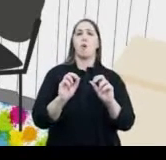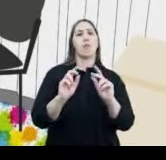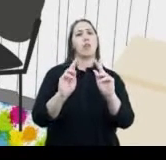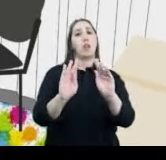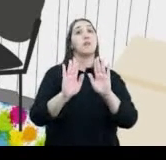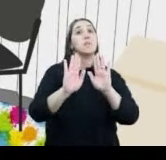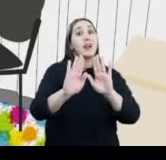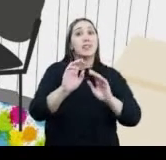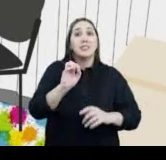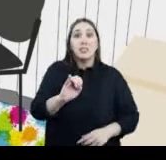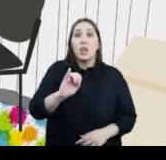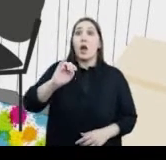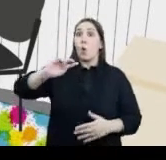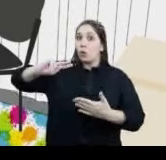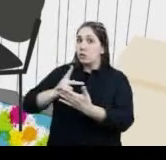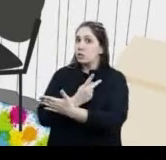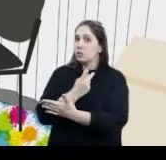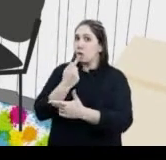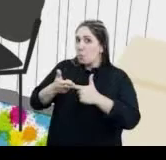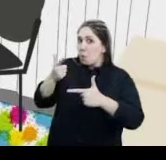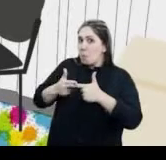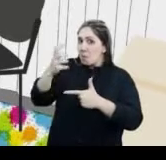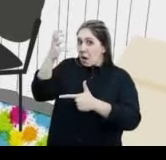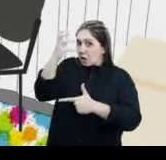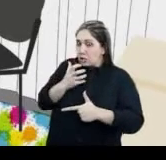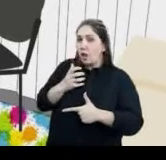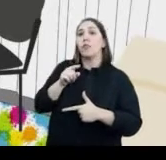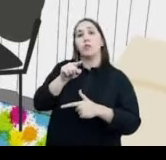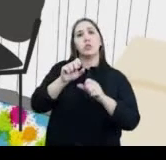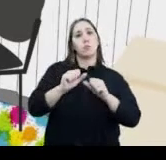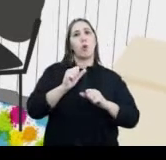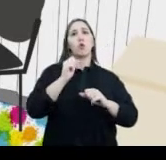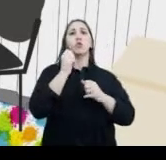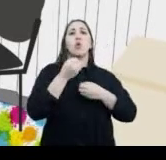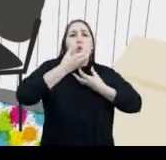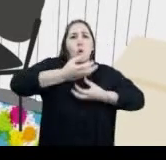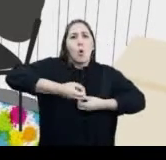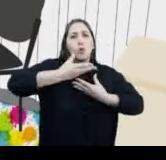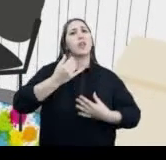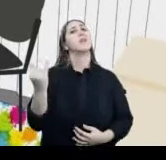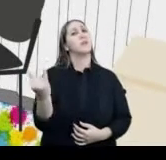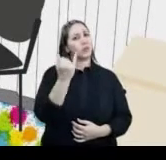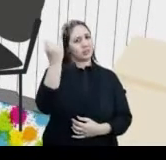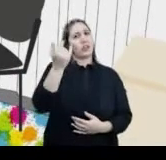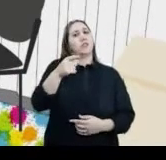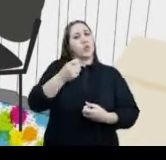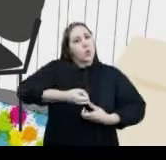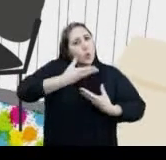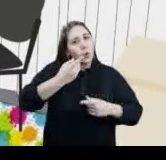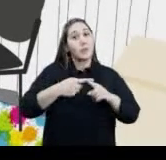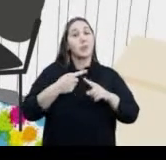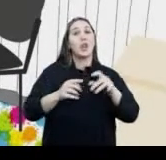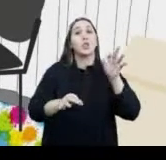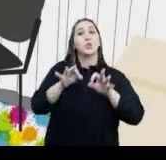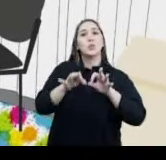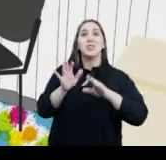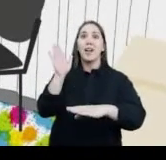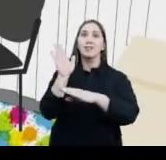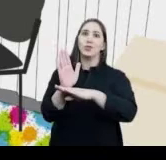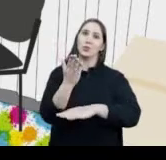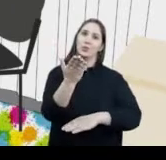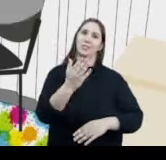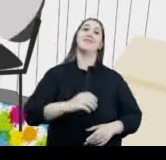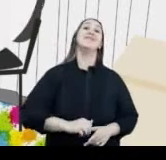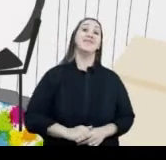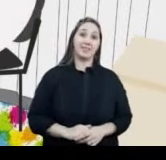coisa é muito importante contar bem direitinho o que aconteceu Para ajudar o juiz a tomar uma decisão justa Na sala de